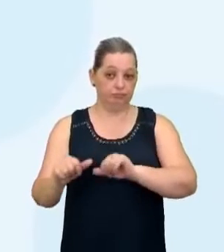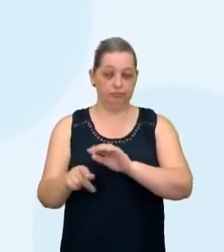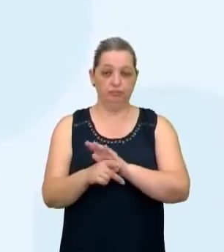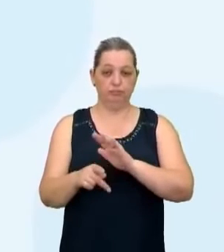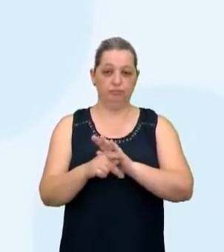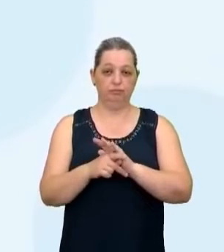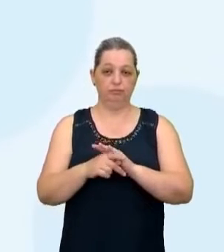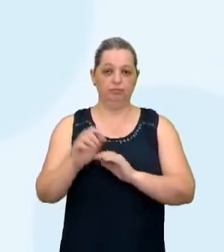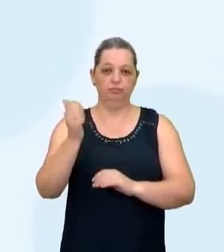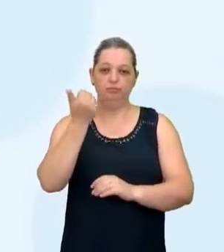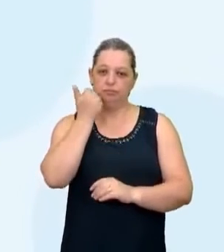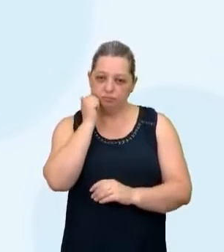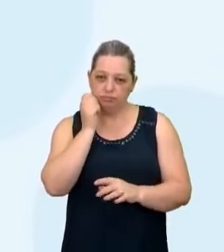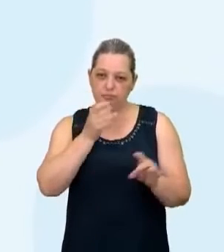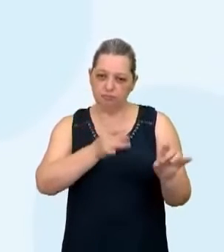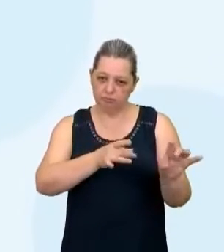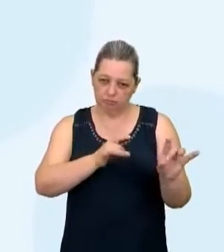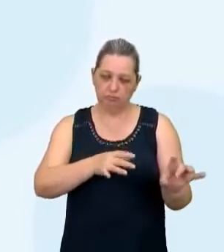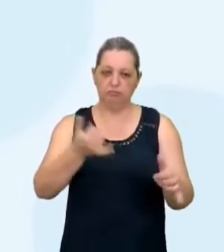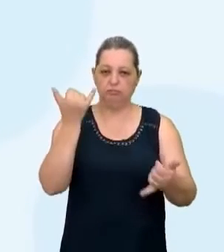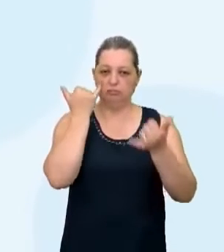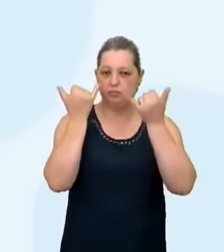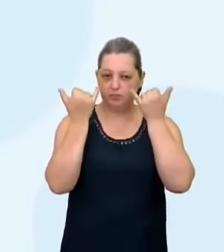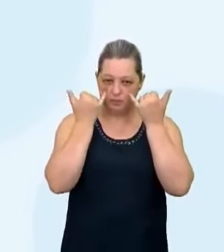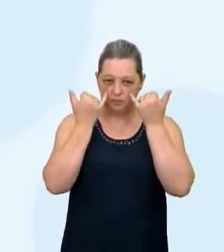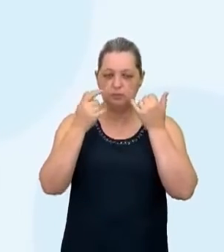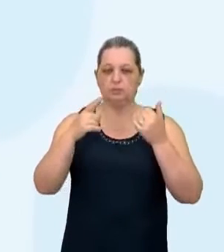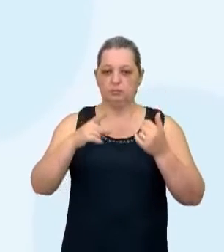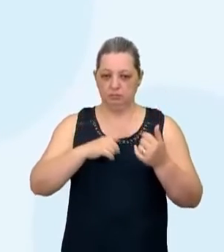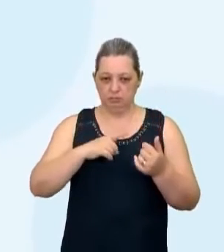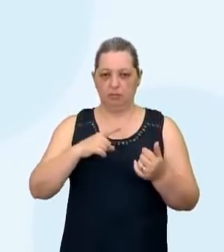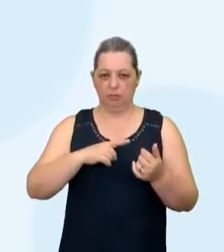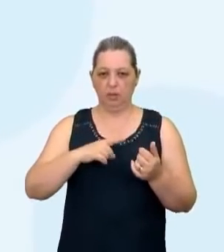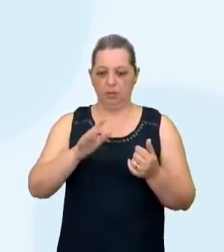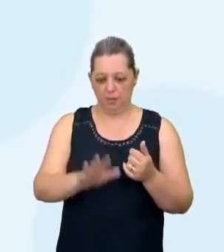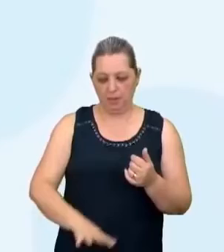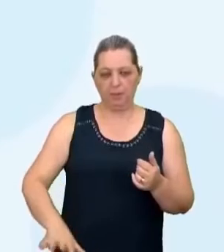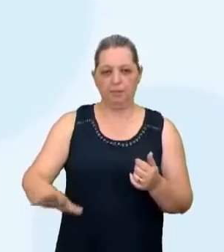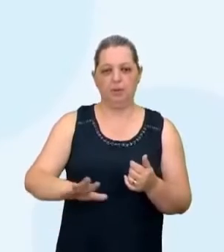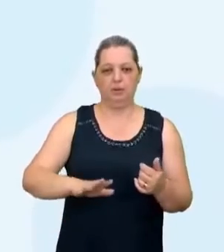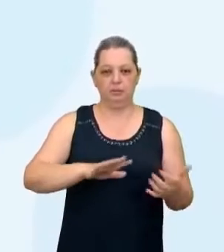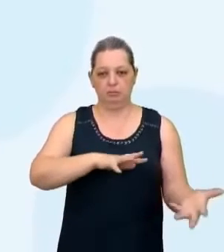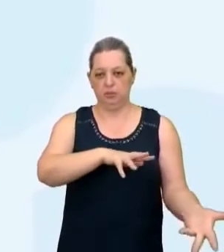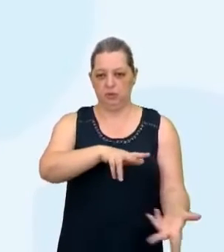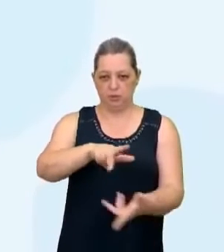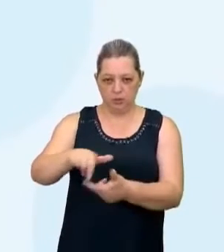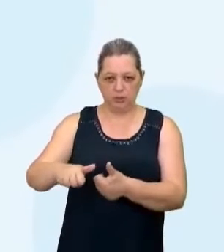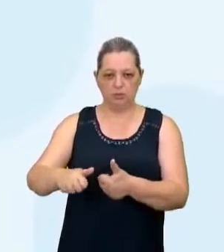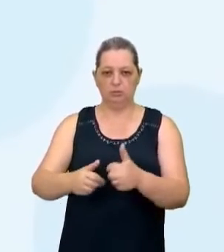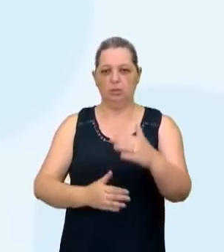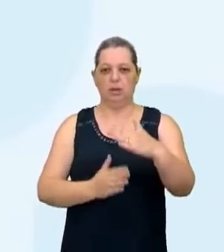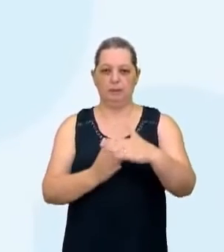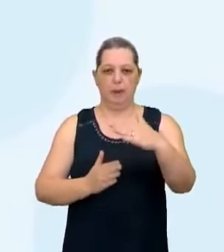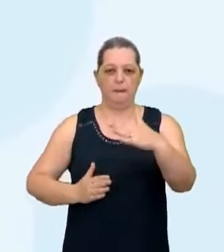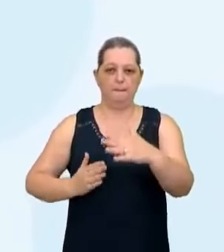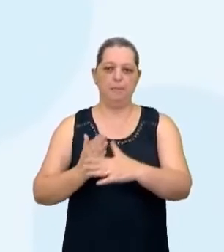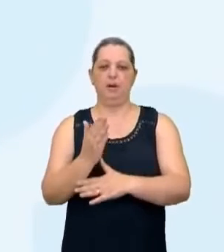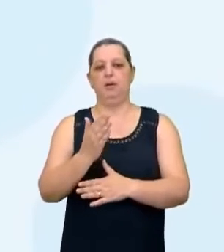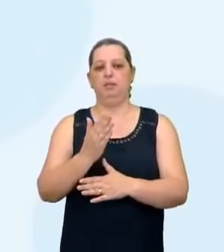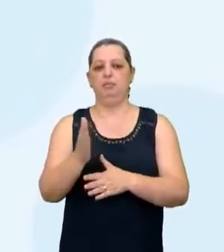-científico e informacional tem incorporado ao espaço geográfico quebra as barreiras do tempo